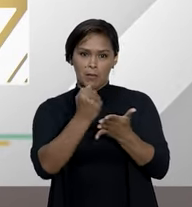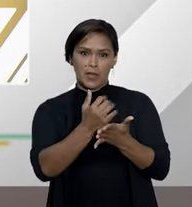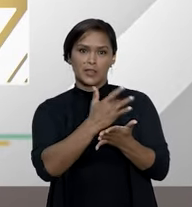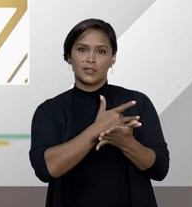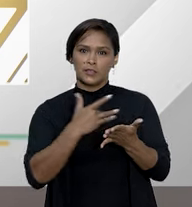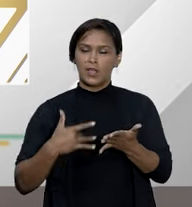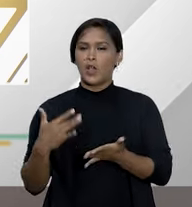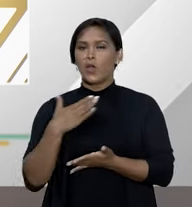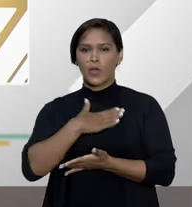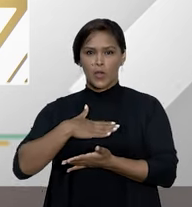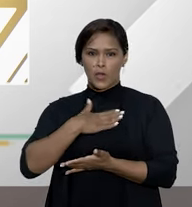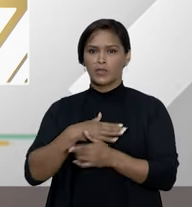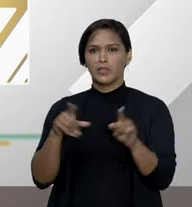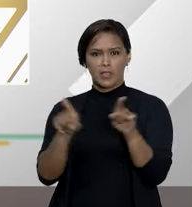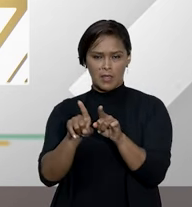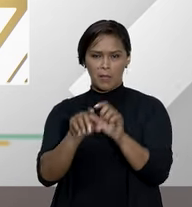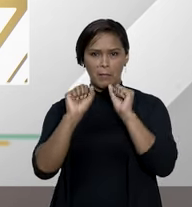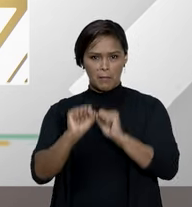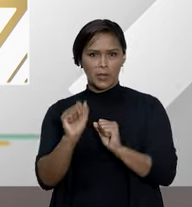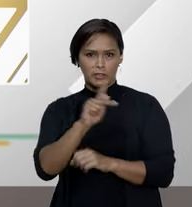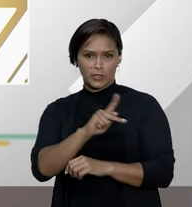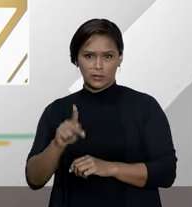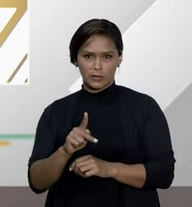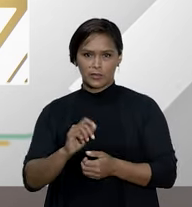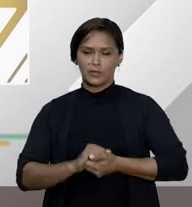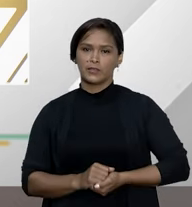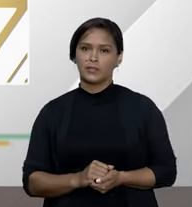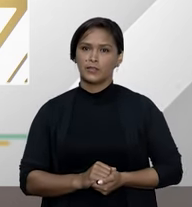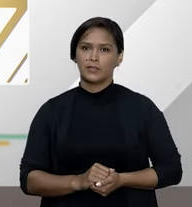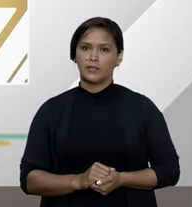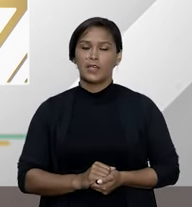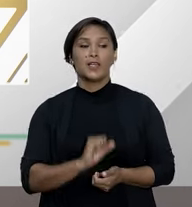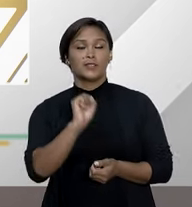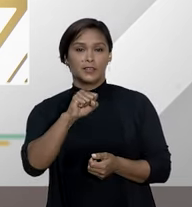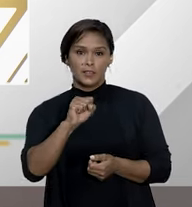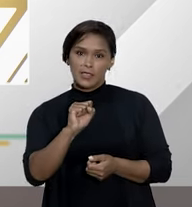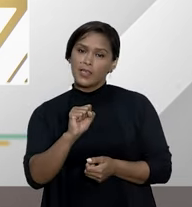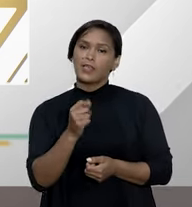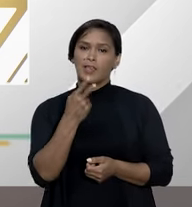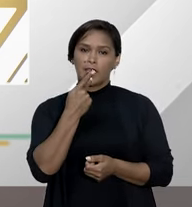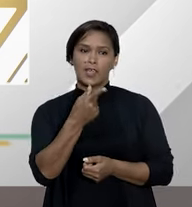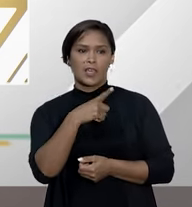do plano também é válida né professor? É exatamente